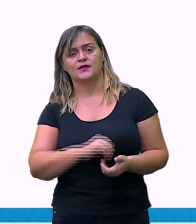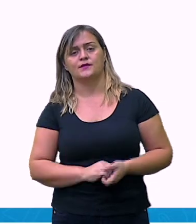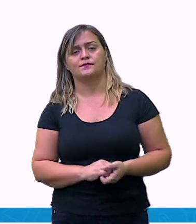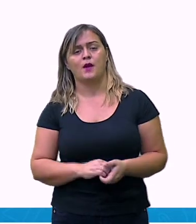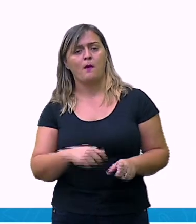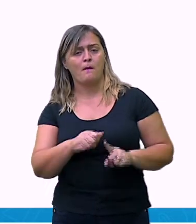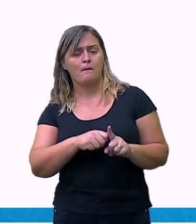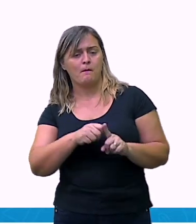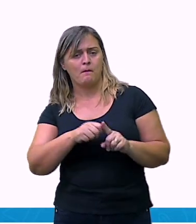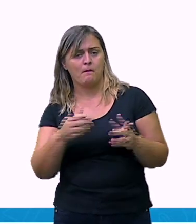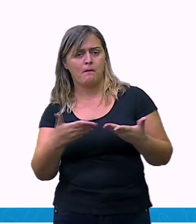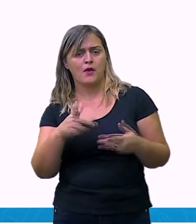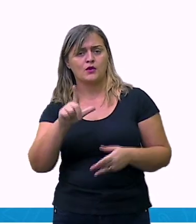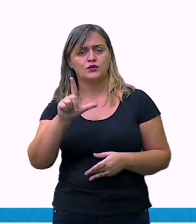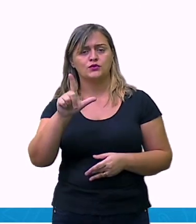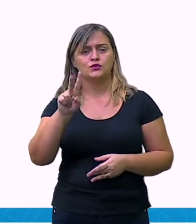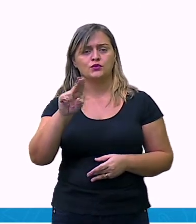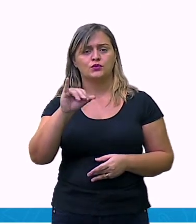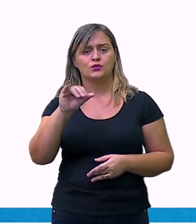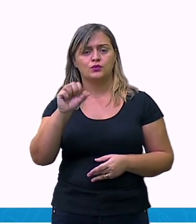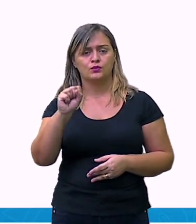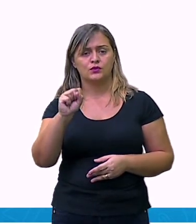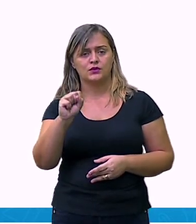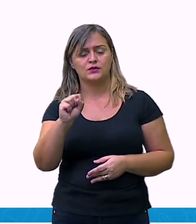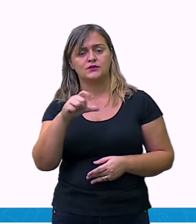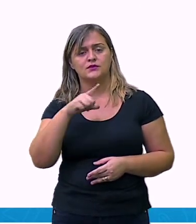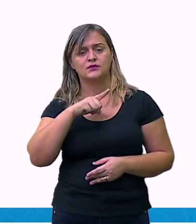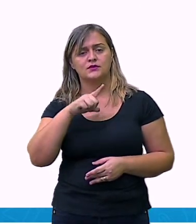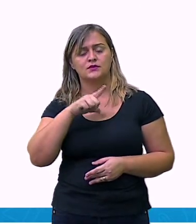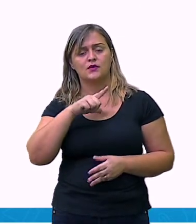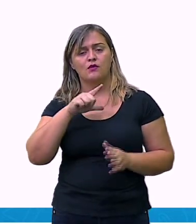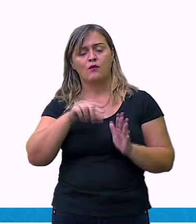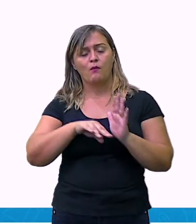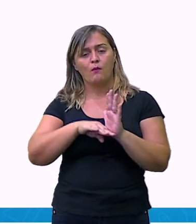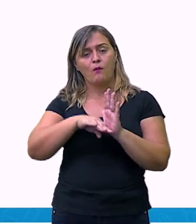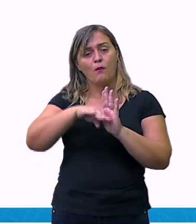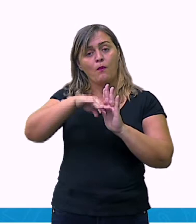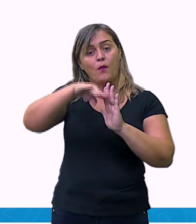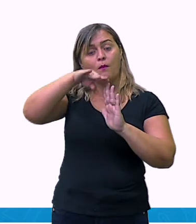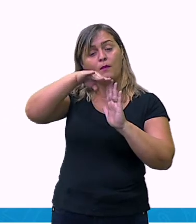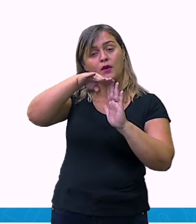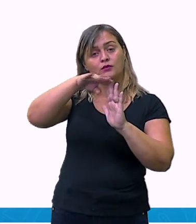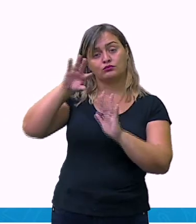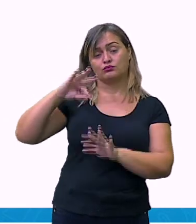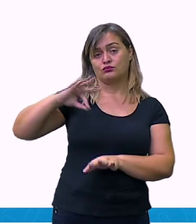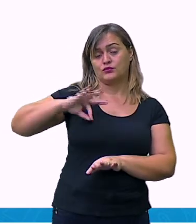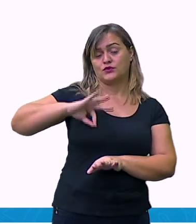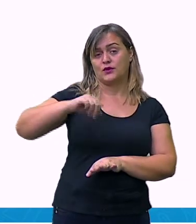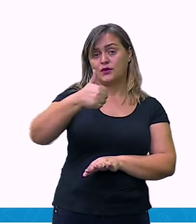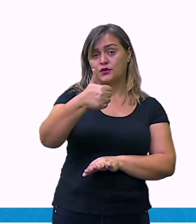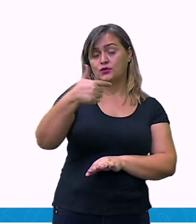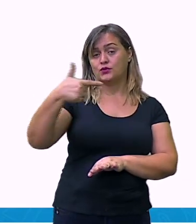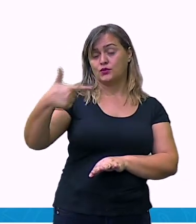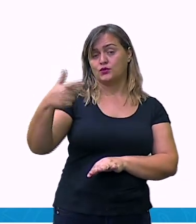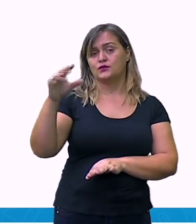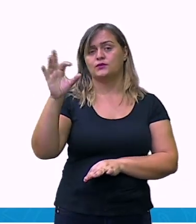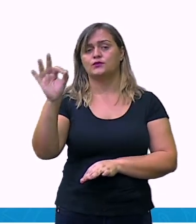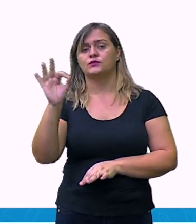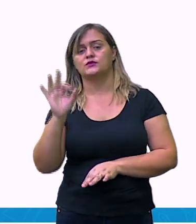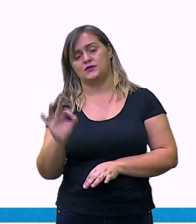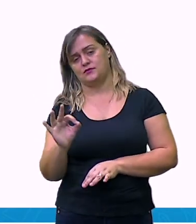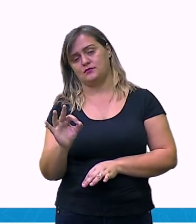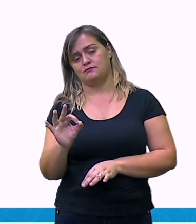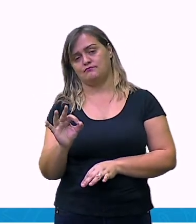está aumentando. Então, a cada cem reais mais de seu salário,